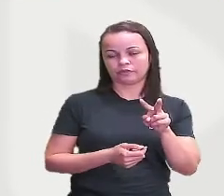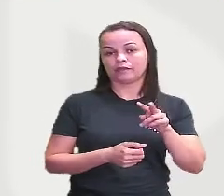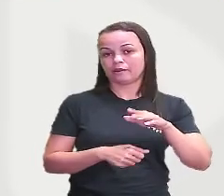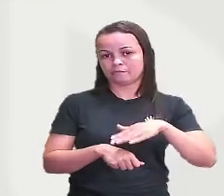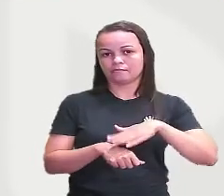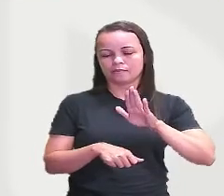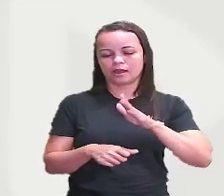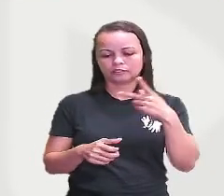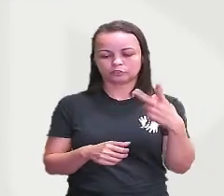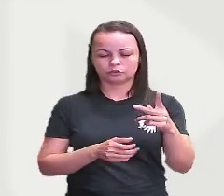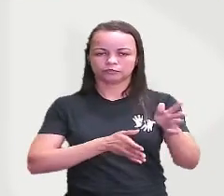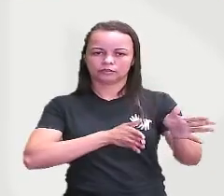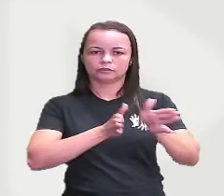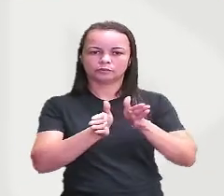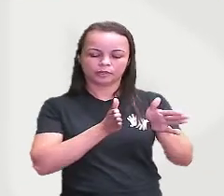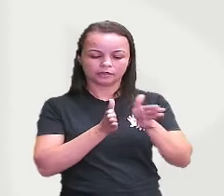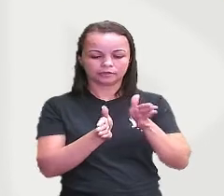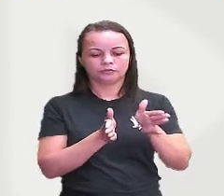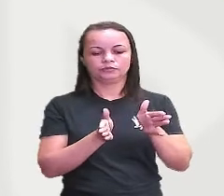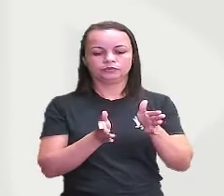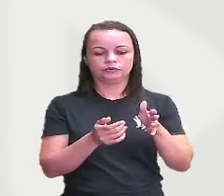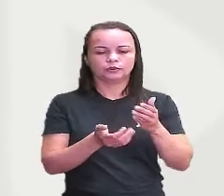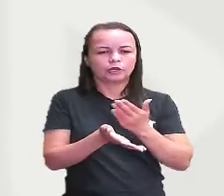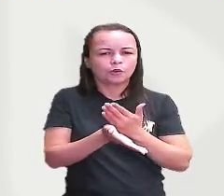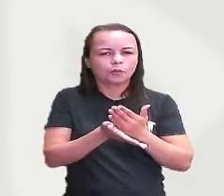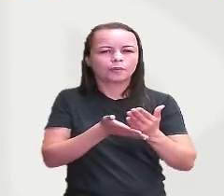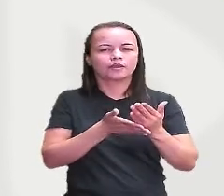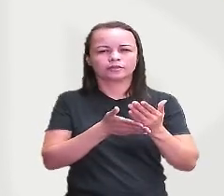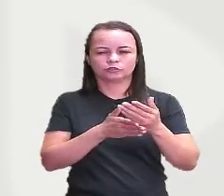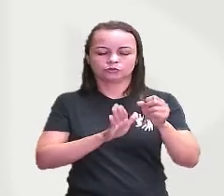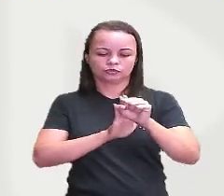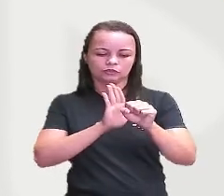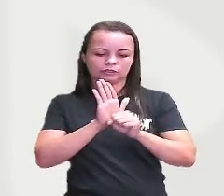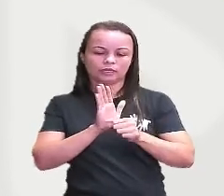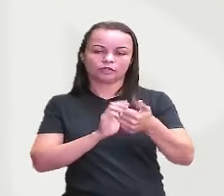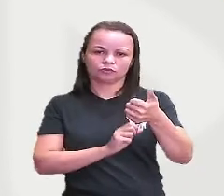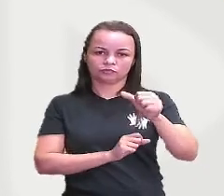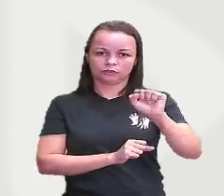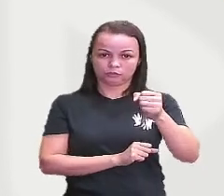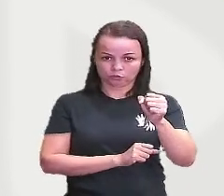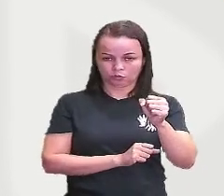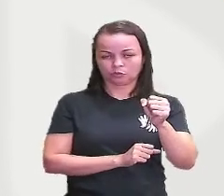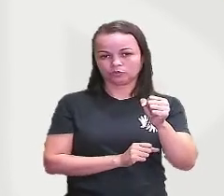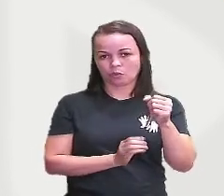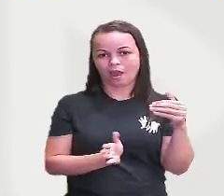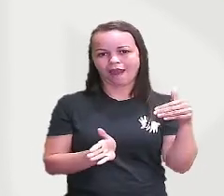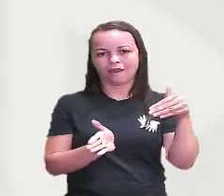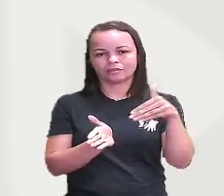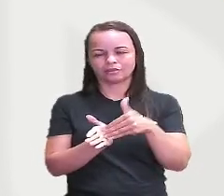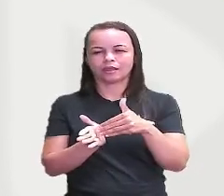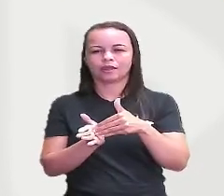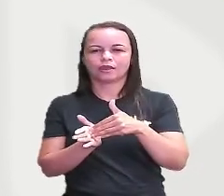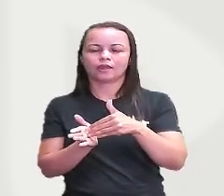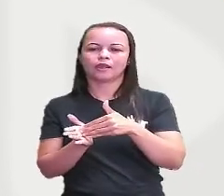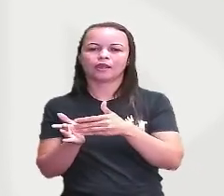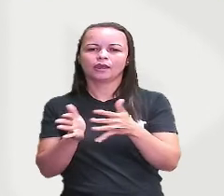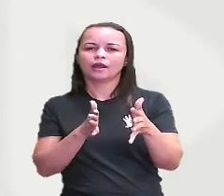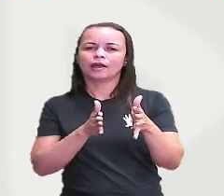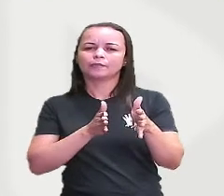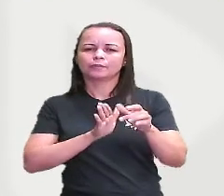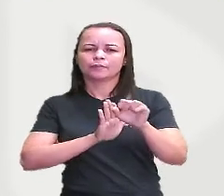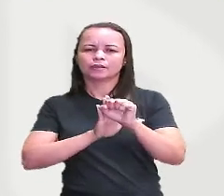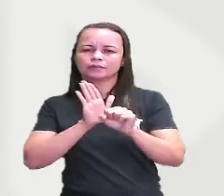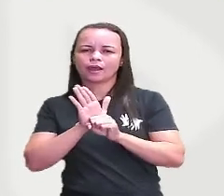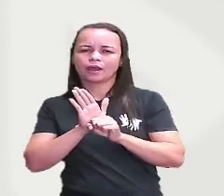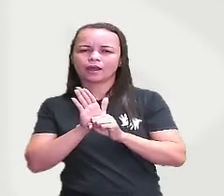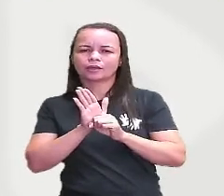mais desse período que inicia ali no final do século XVIII e vai até meados da primeira metade